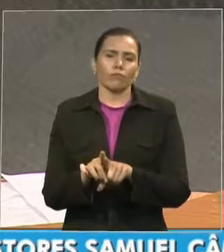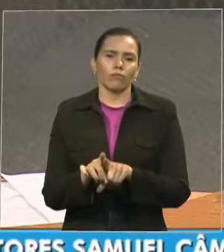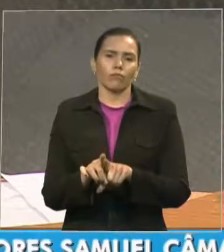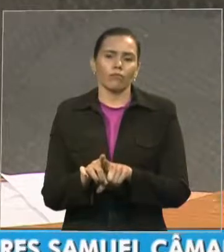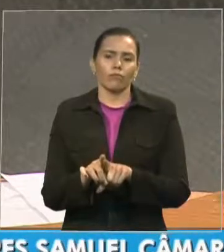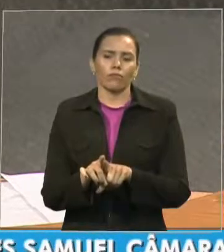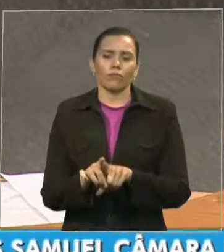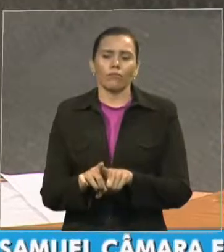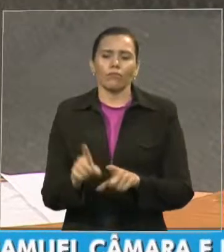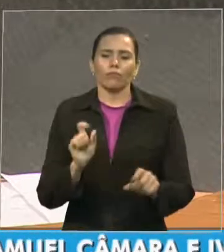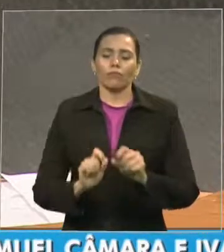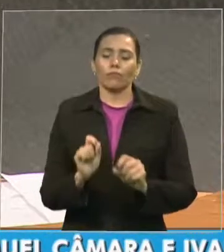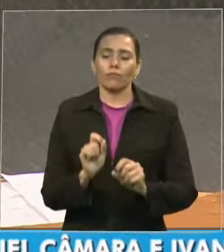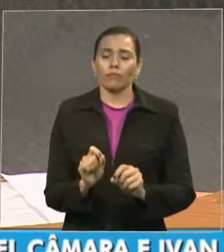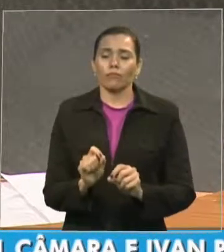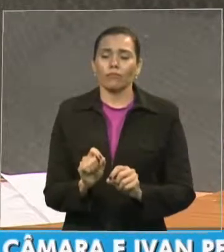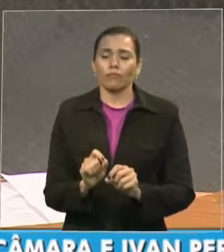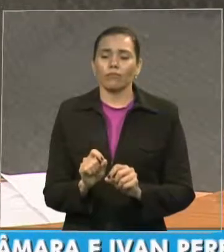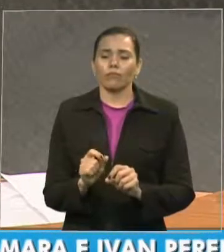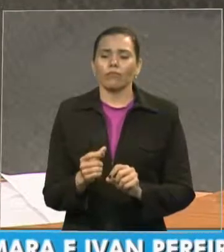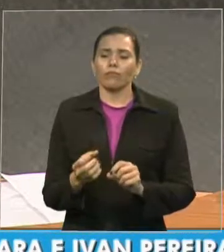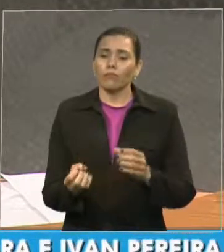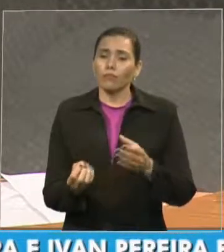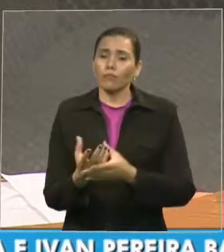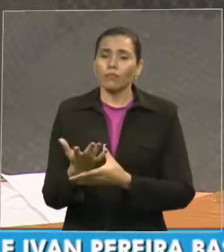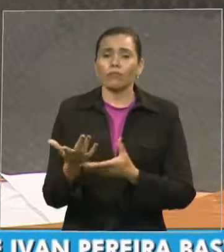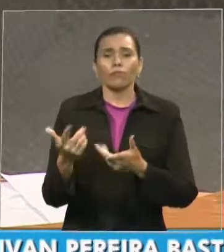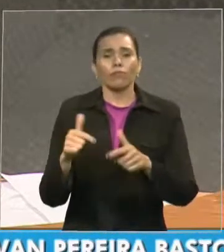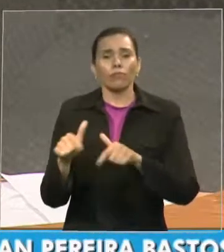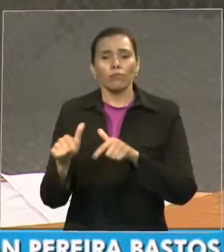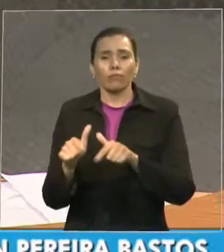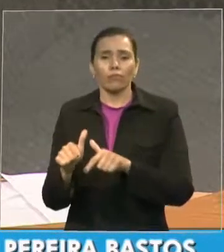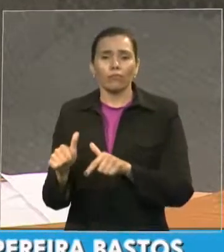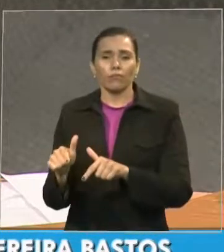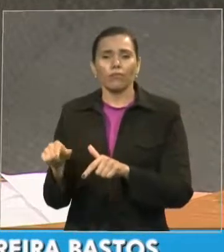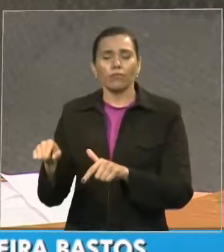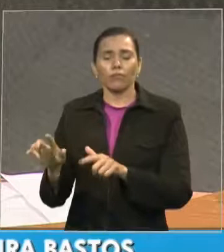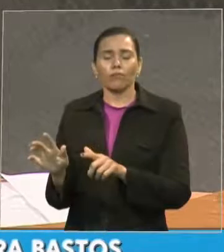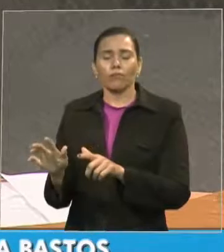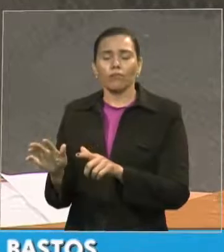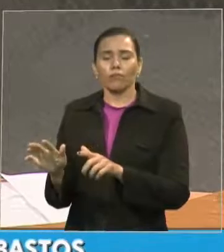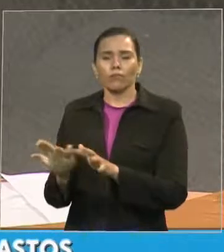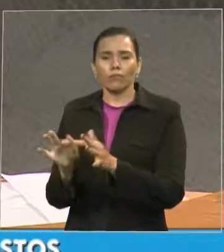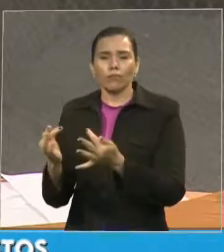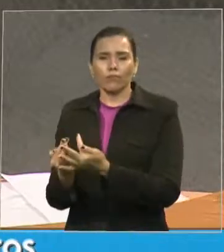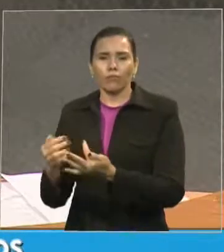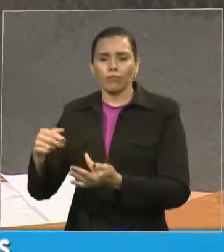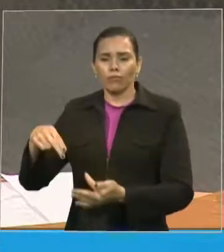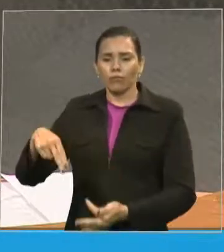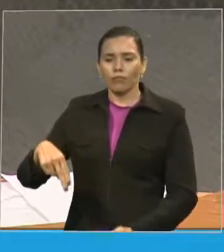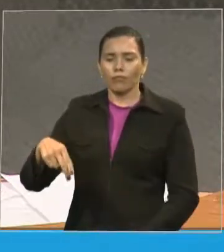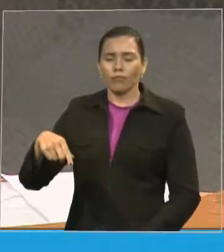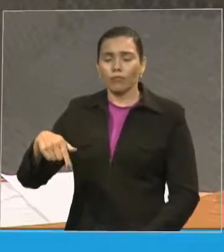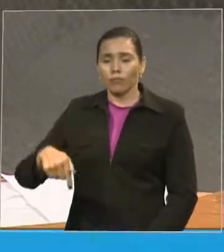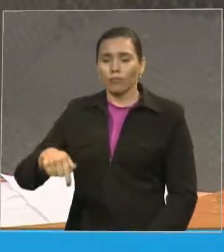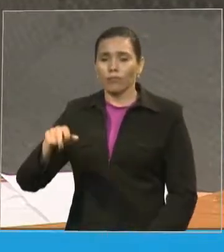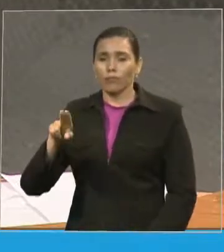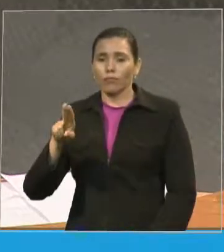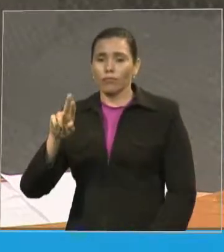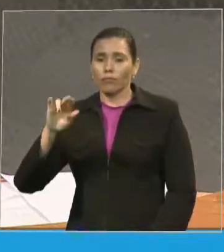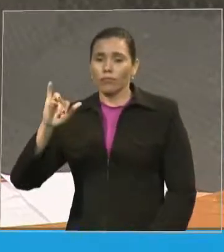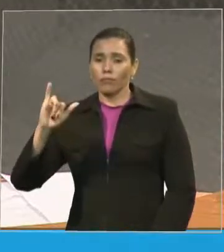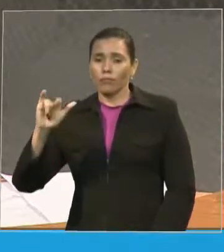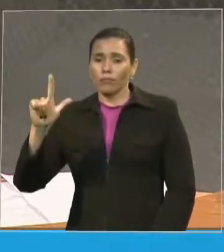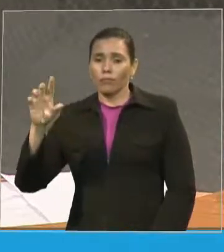ocupação e renda para a população quilombola, orientação sócio-espiritual no combate à violência